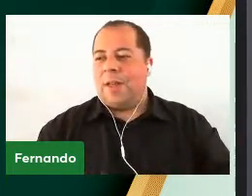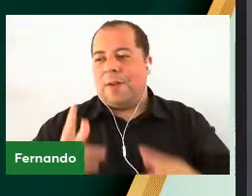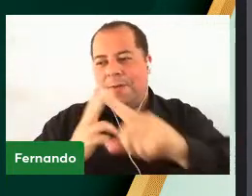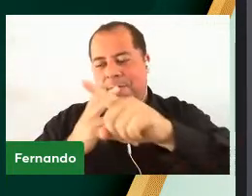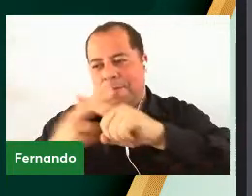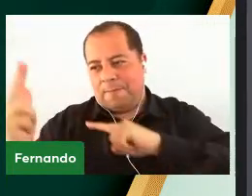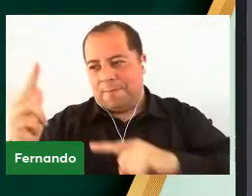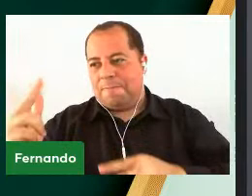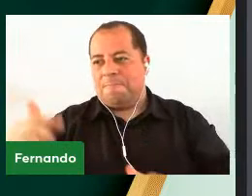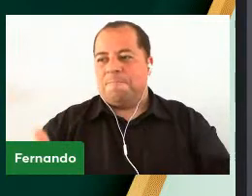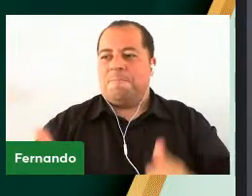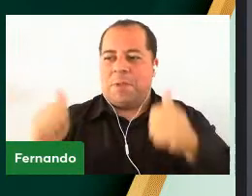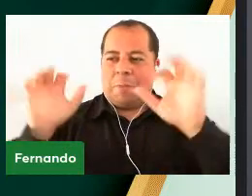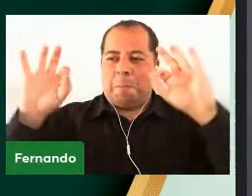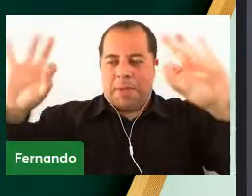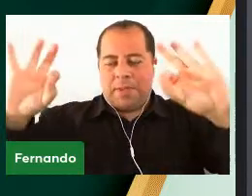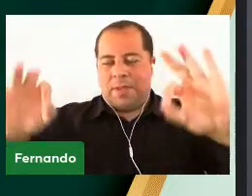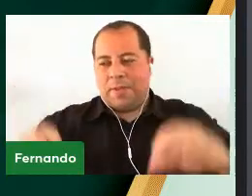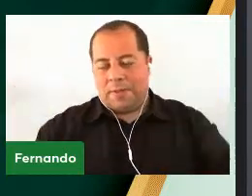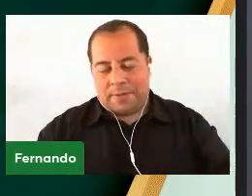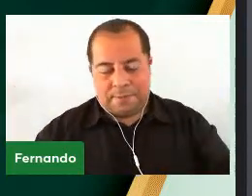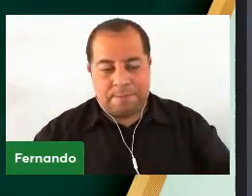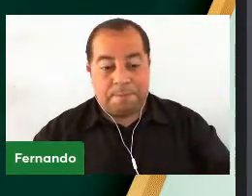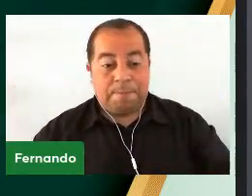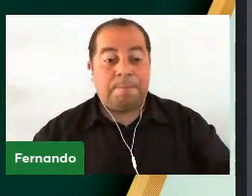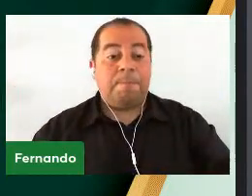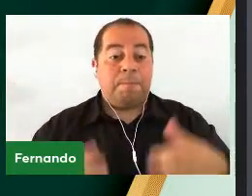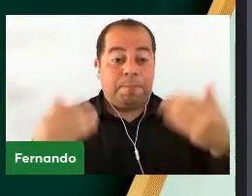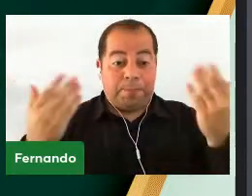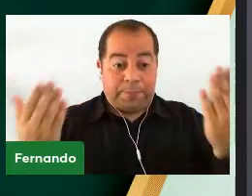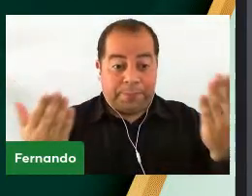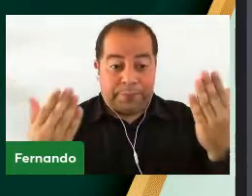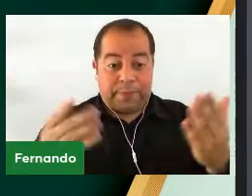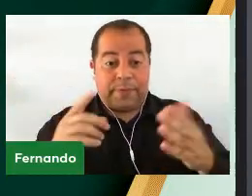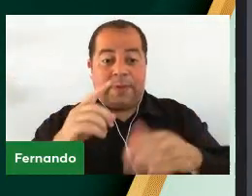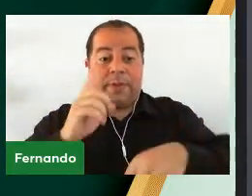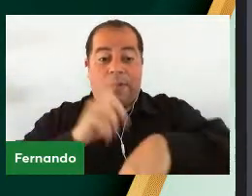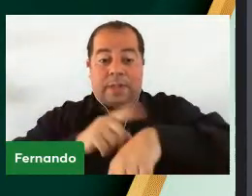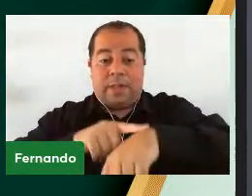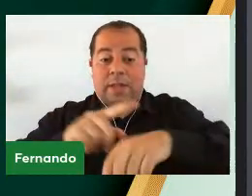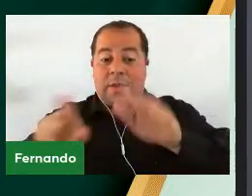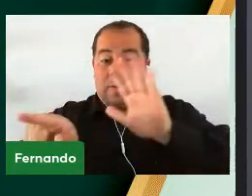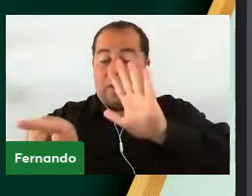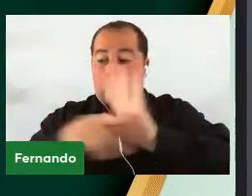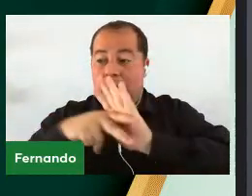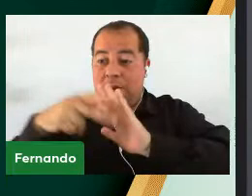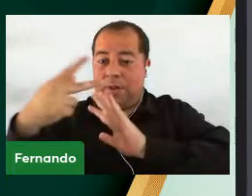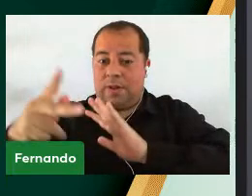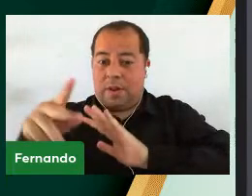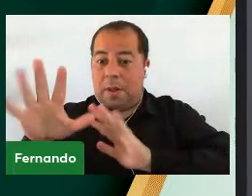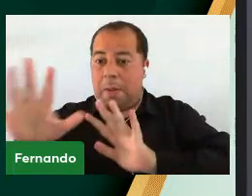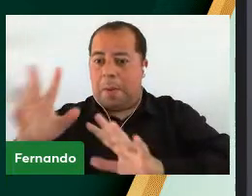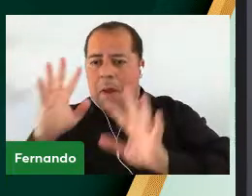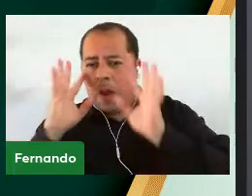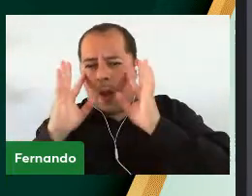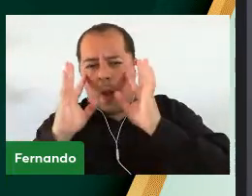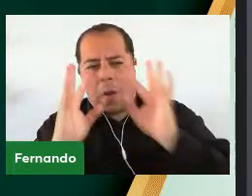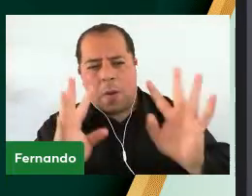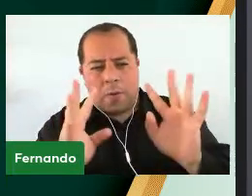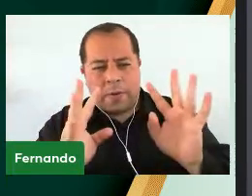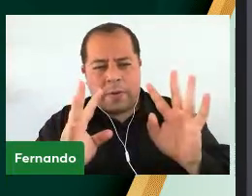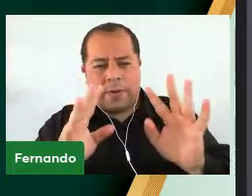enorme Então O momento é de vocês Mas olhem na tela Ou olhem